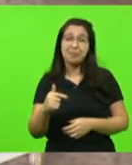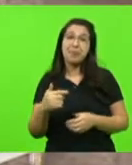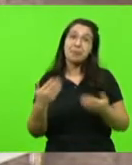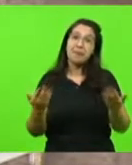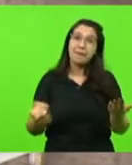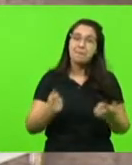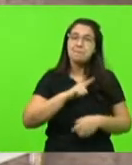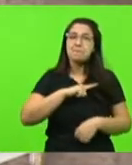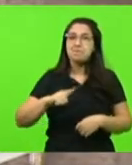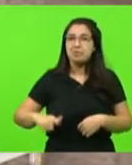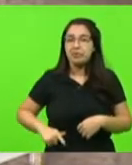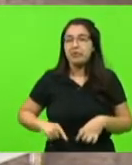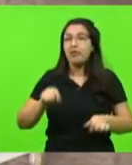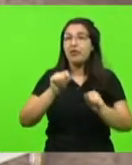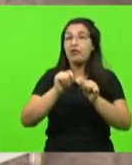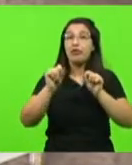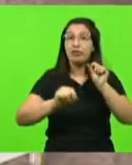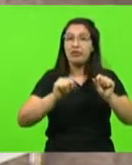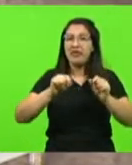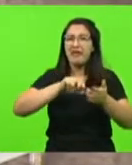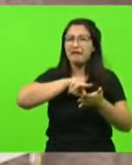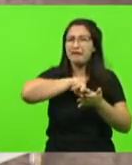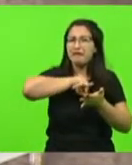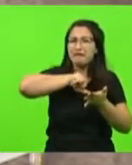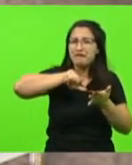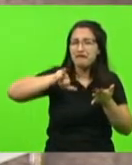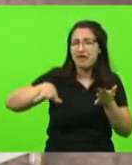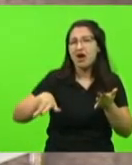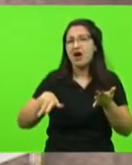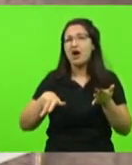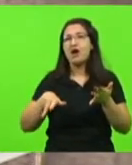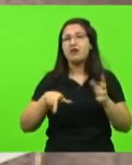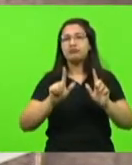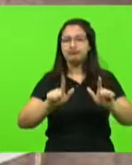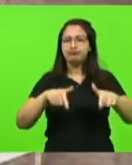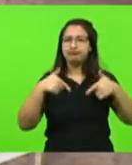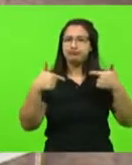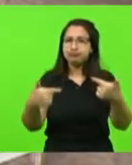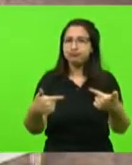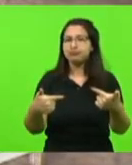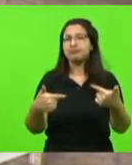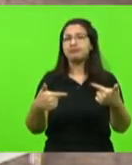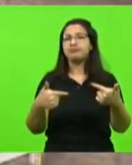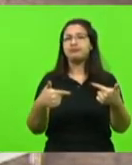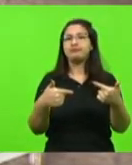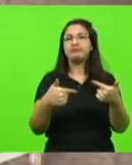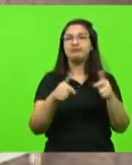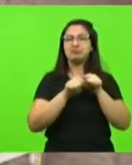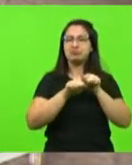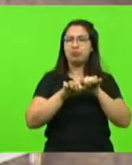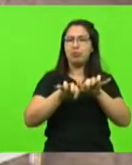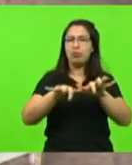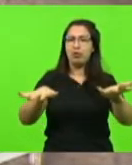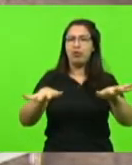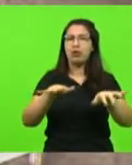tem feito inúmeras, inúmeras ações espalhadas no Estado de restaurar oração de rodovias.